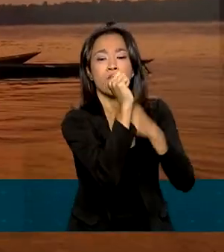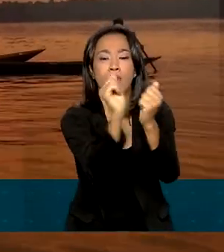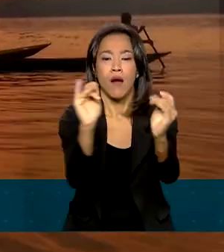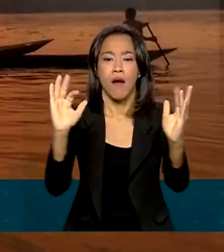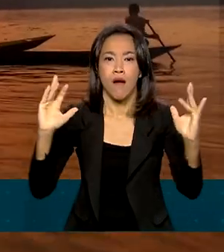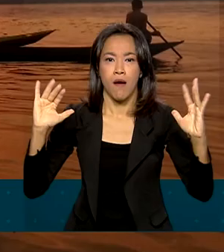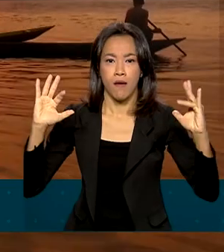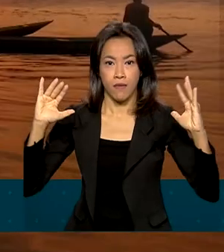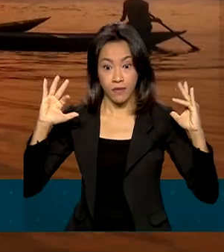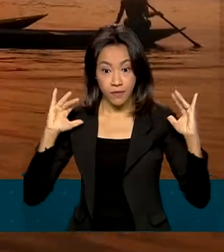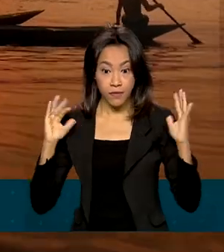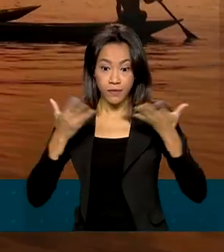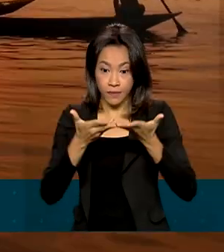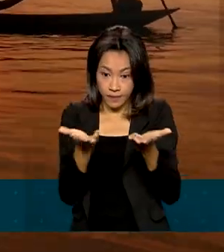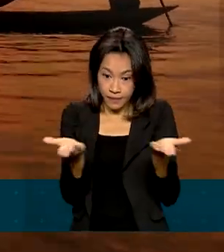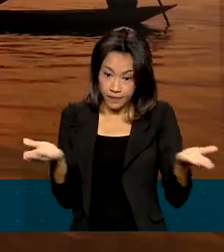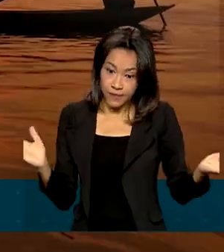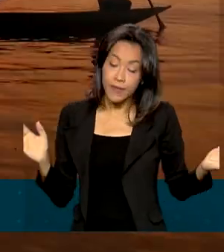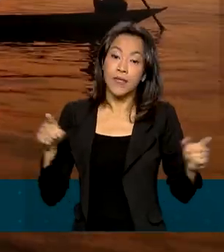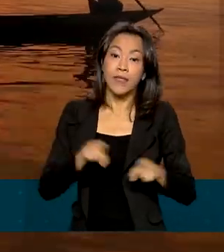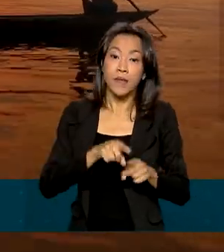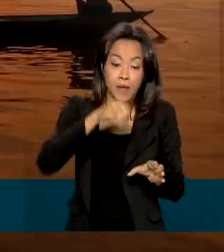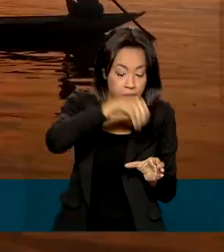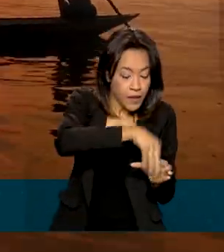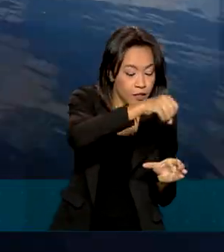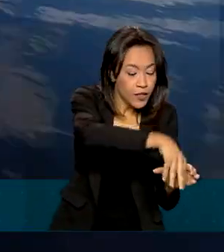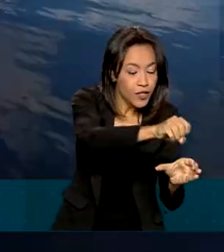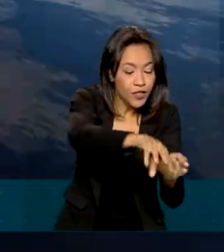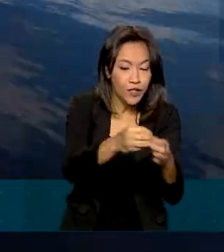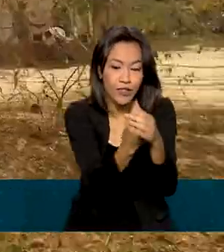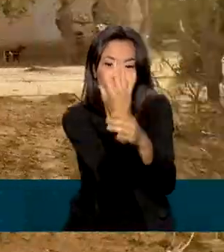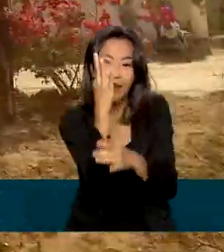cuidados de nascentes e plantios de mudas.